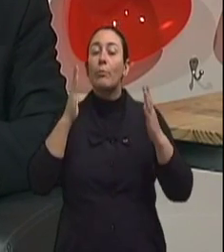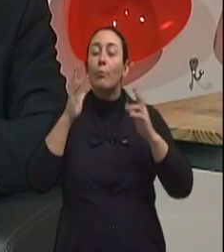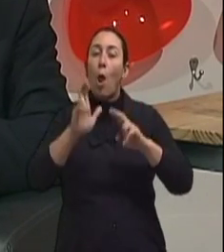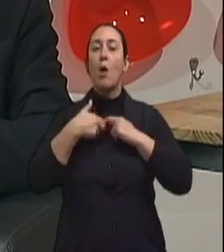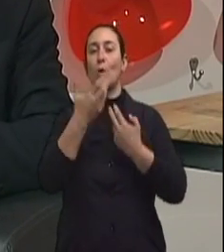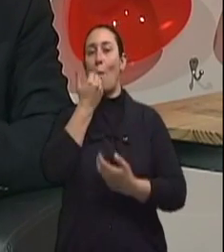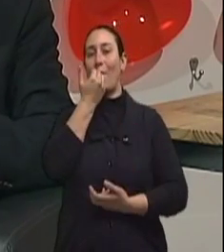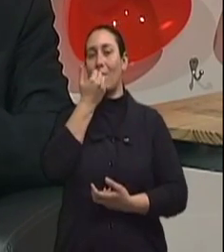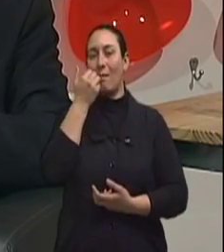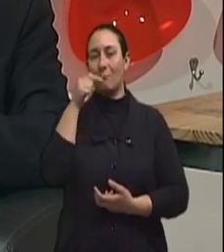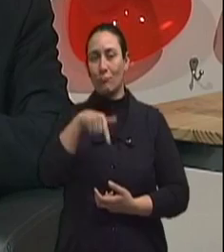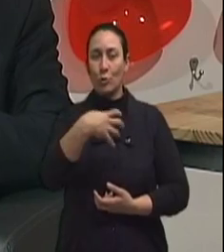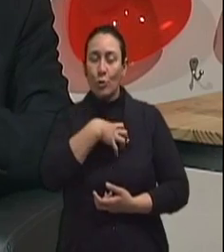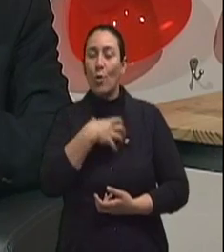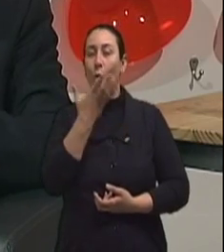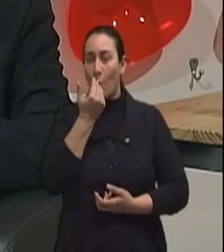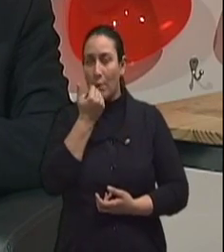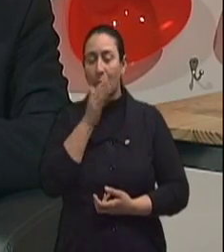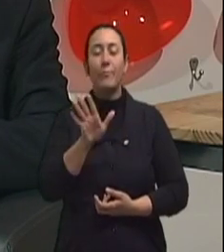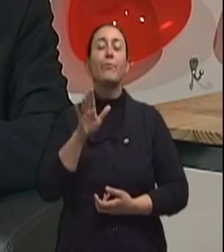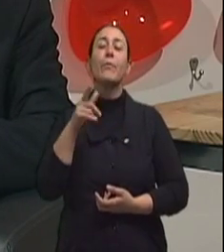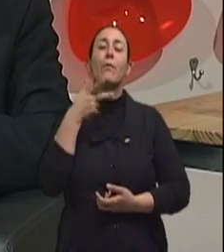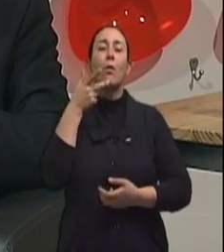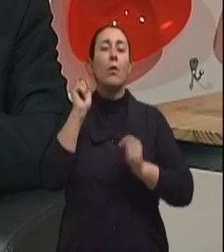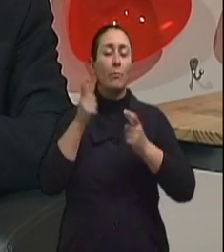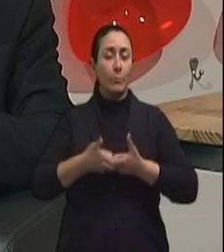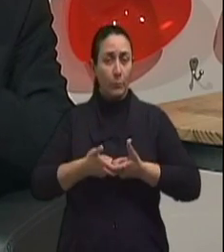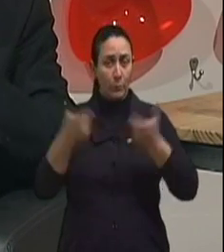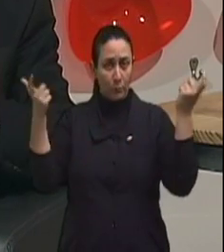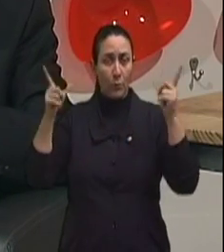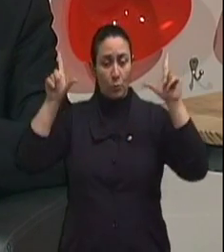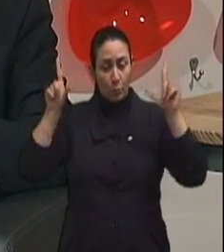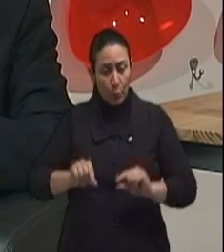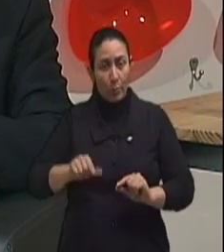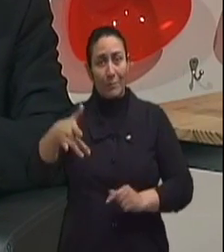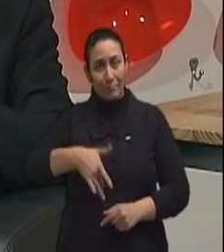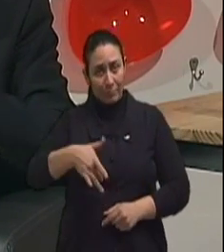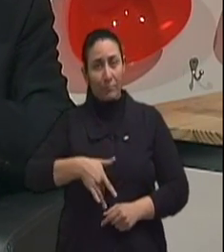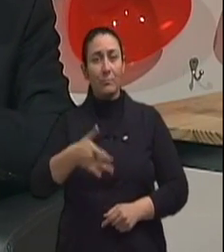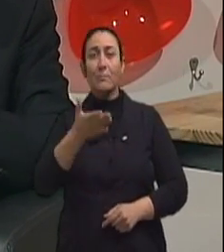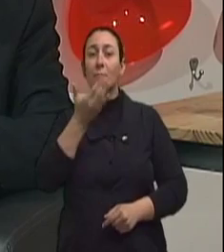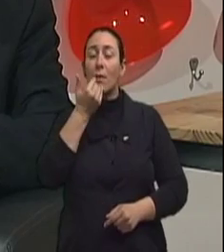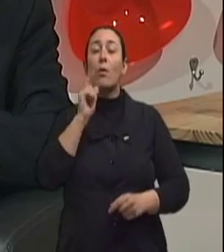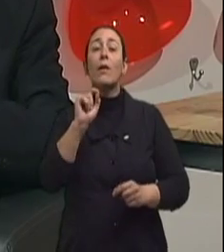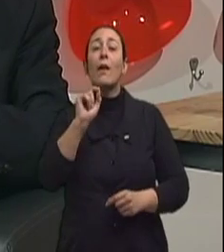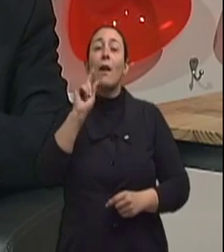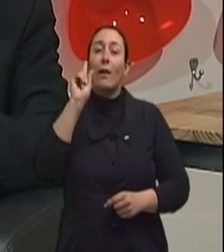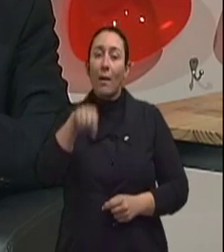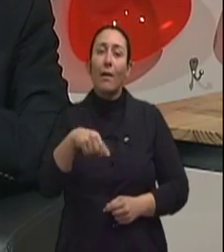Sim. Então, uma das coisas que fez baixar o índice de câncer de estômago mundialmente é a refrigeração,